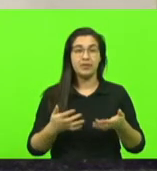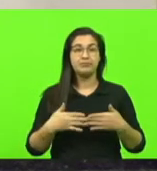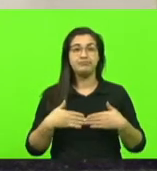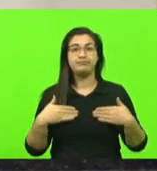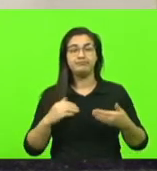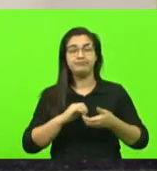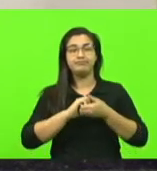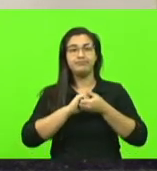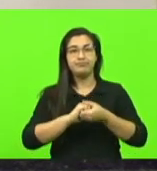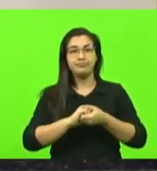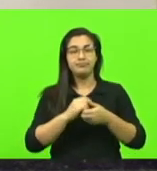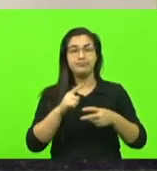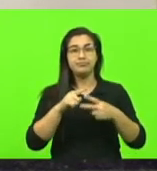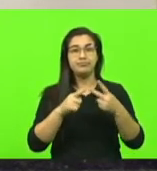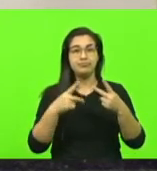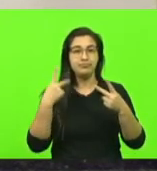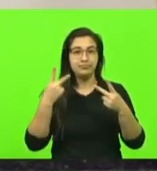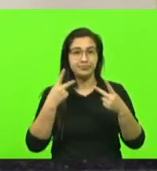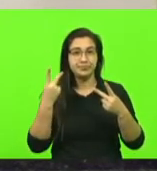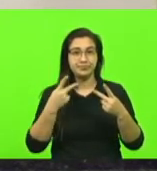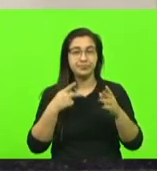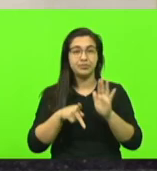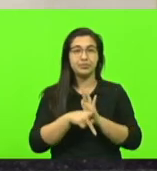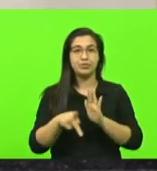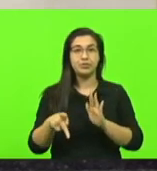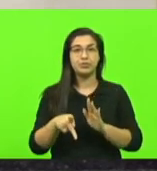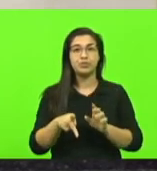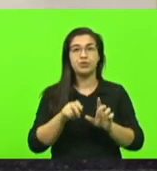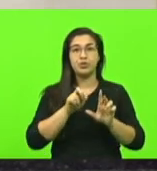grandes vereadores que estão aqui da cidade do Urubici